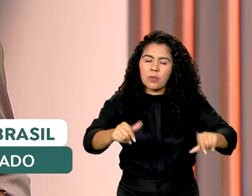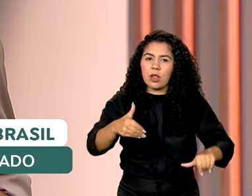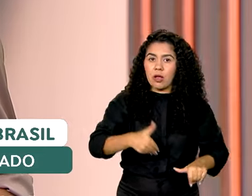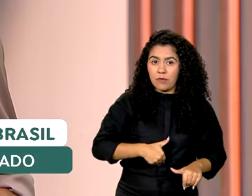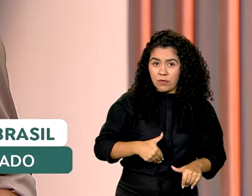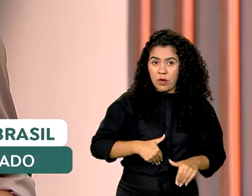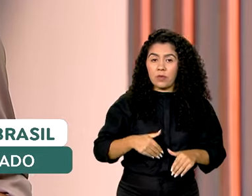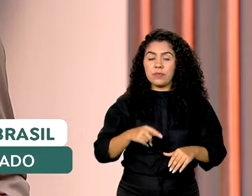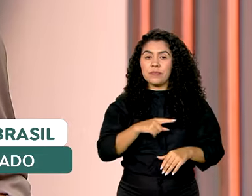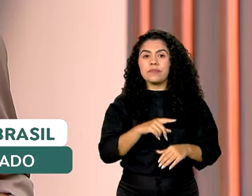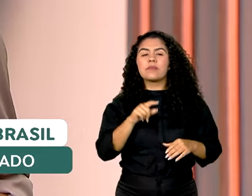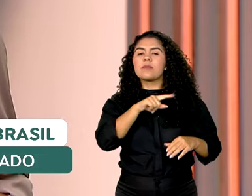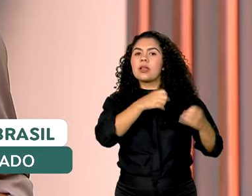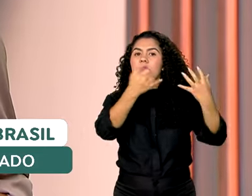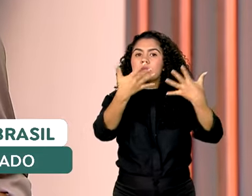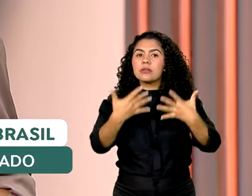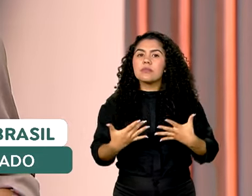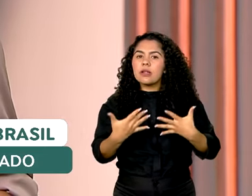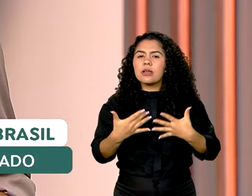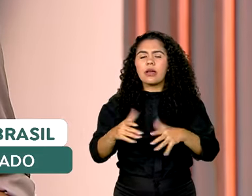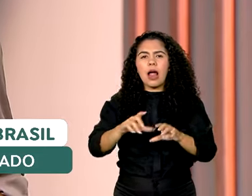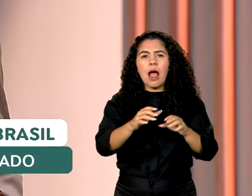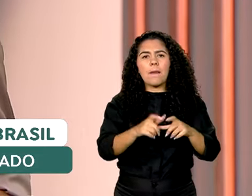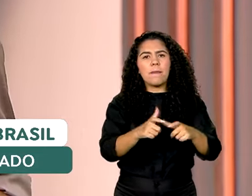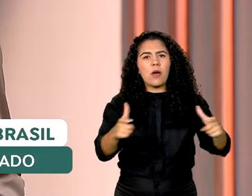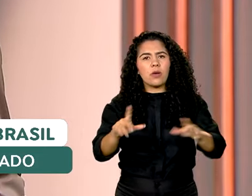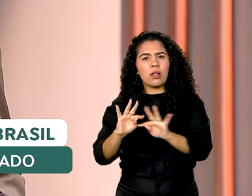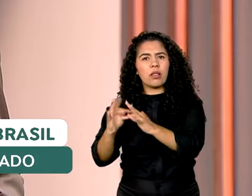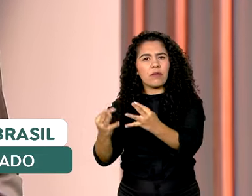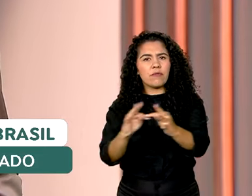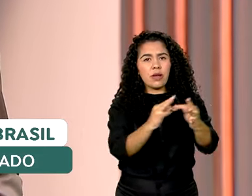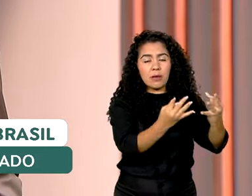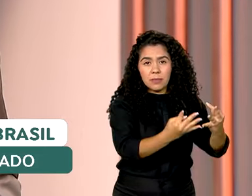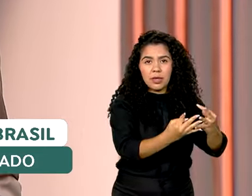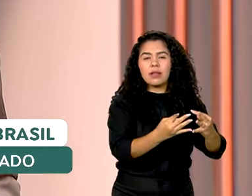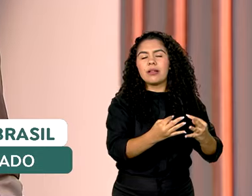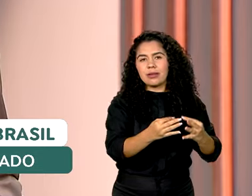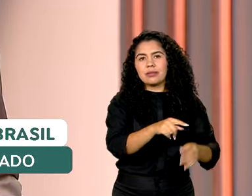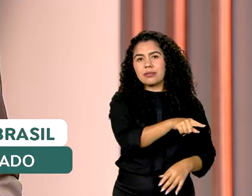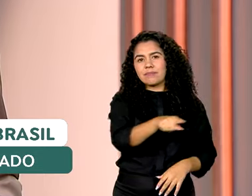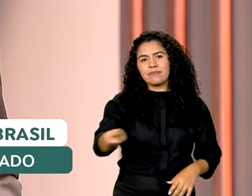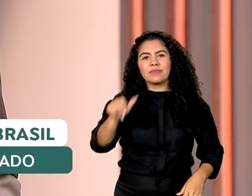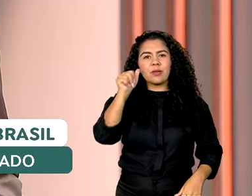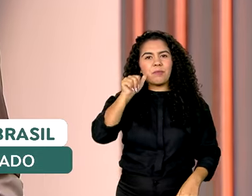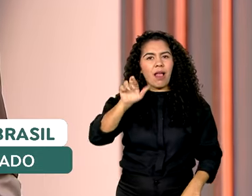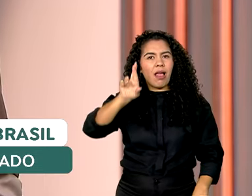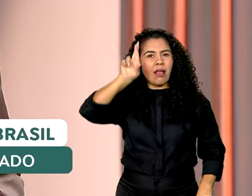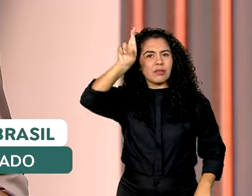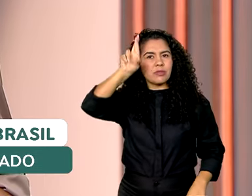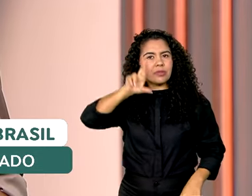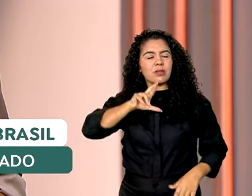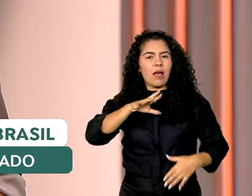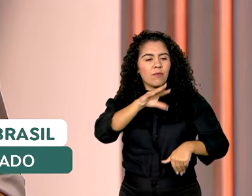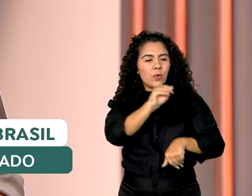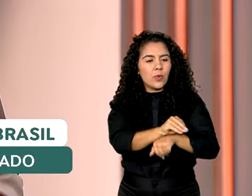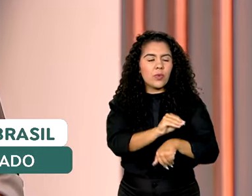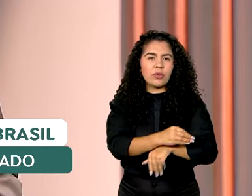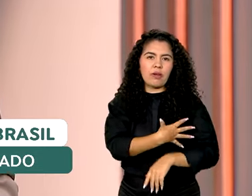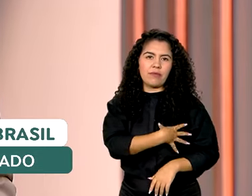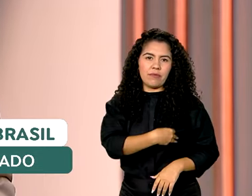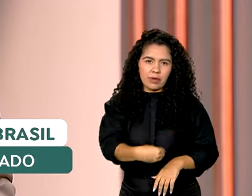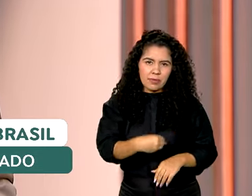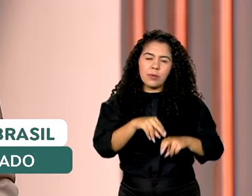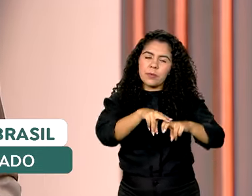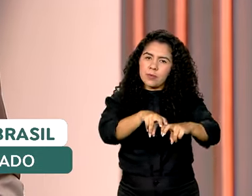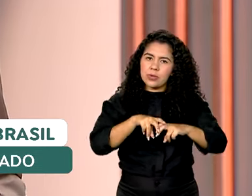ONU. Em grande parte dos lares, são elas as responsáveis pelo sustento da família. Por isso, programas sociais